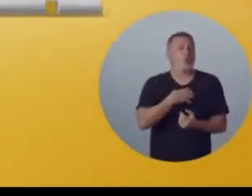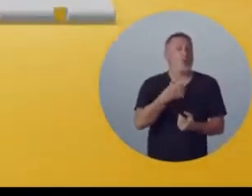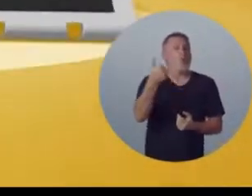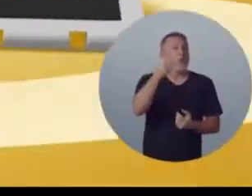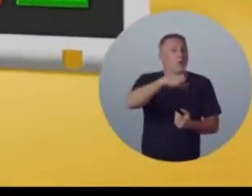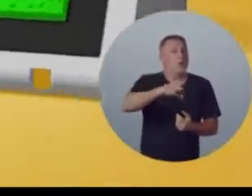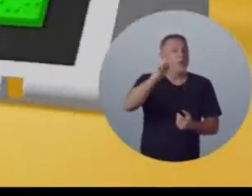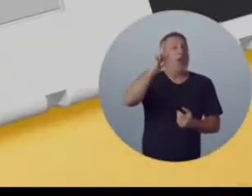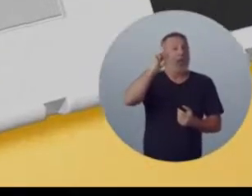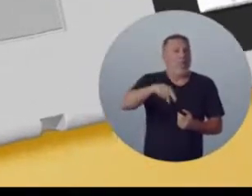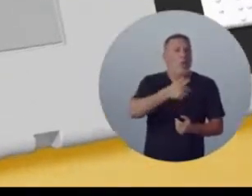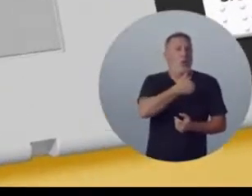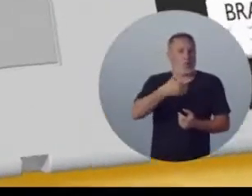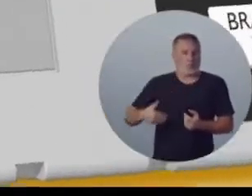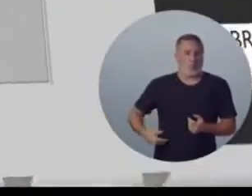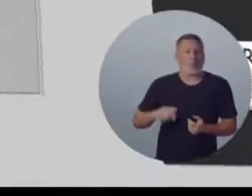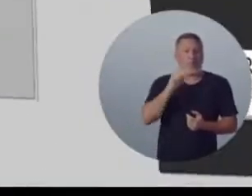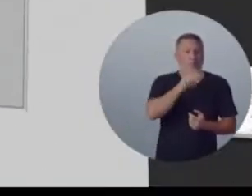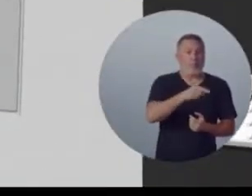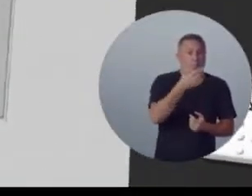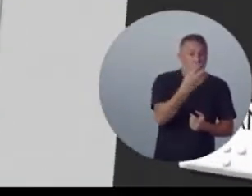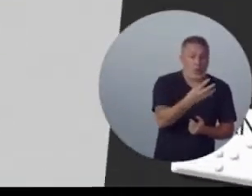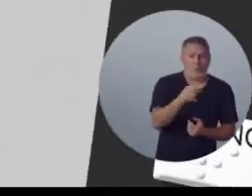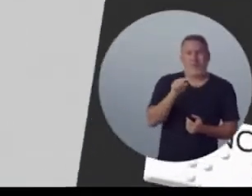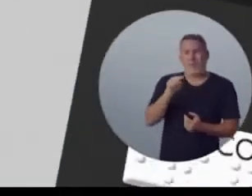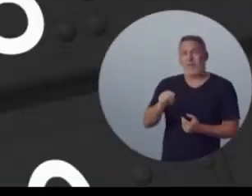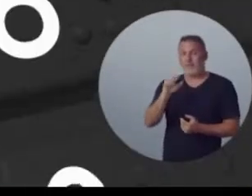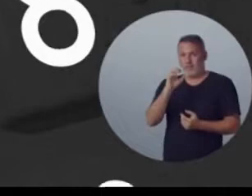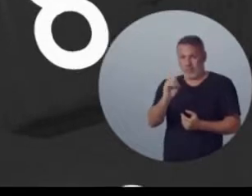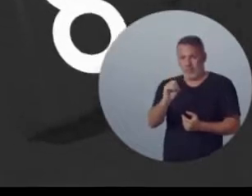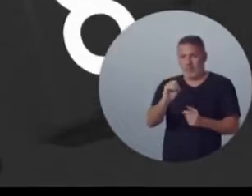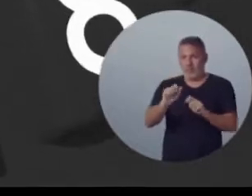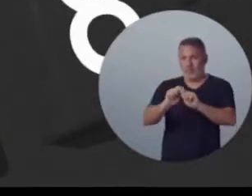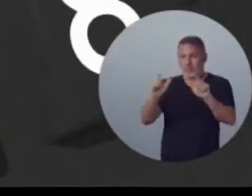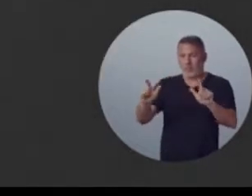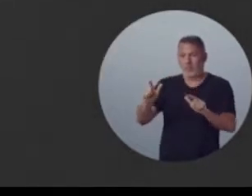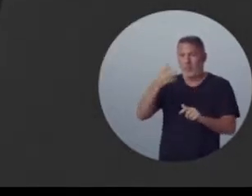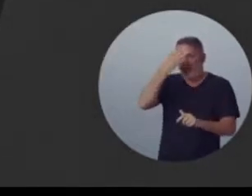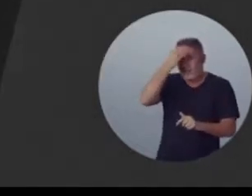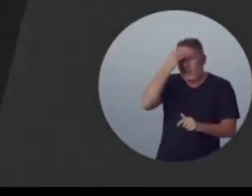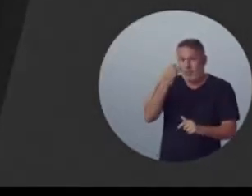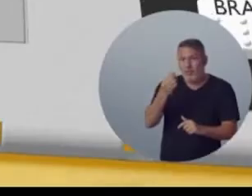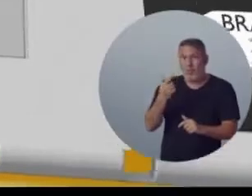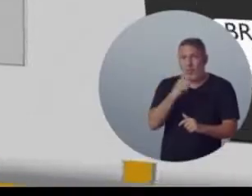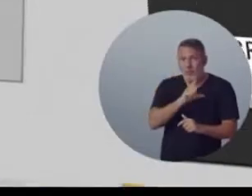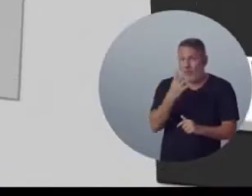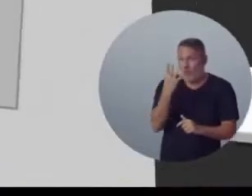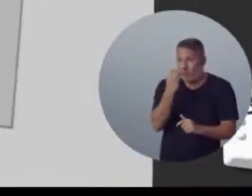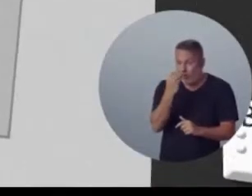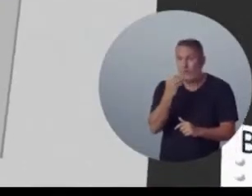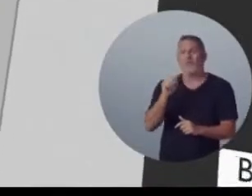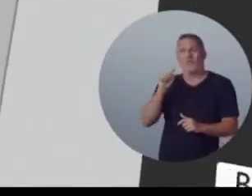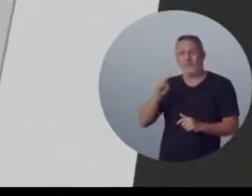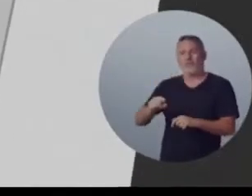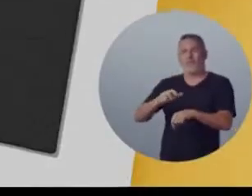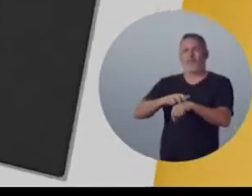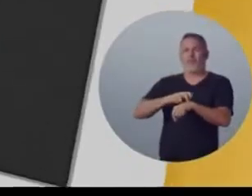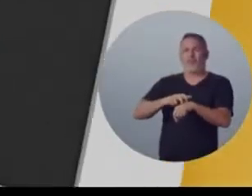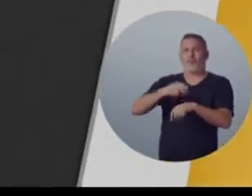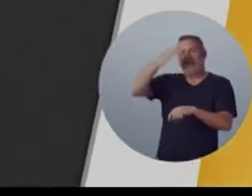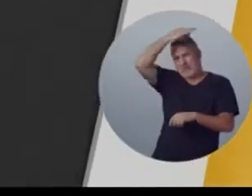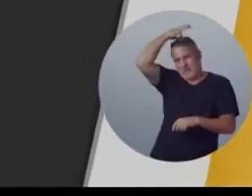da UNA é assim. Primeiro voto é para governador. Aperte o 4, aperte o 0. Olha o casão aí,